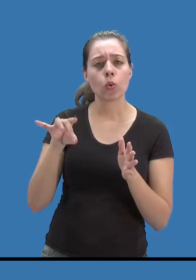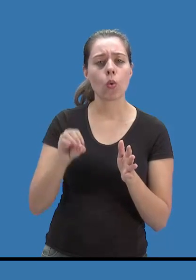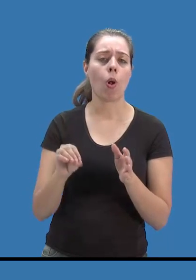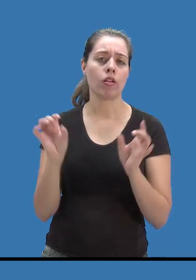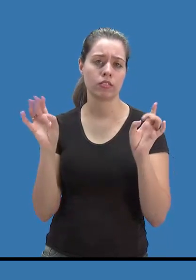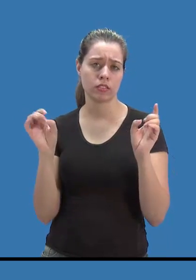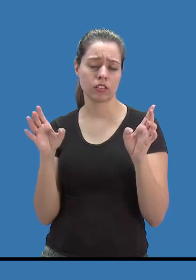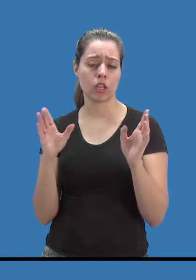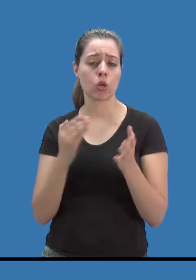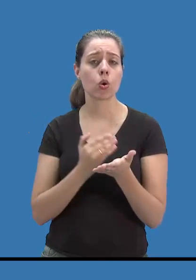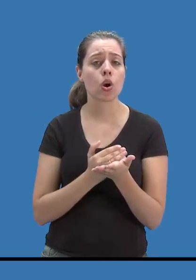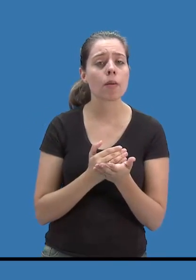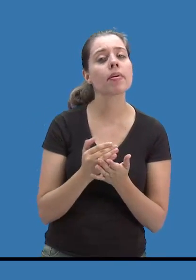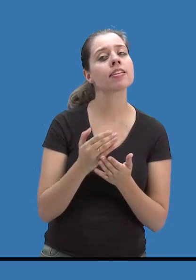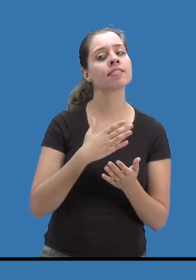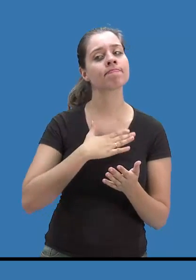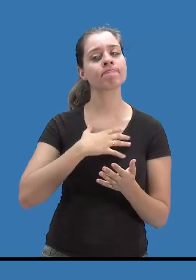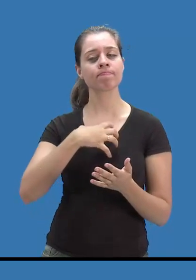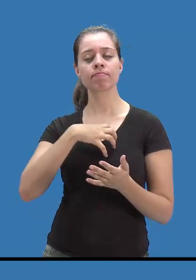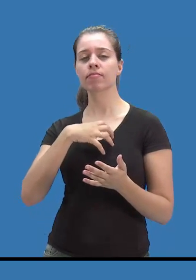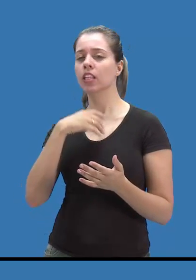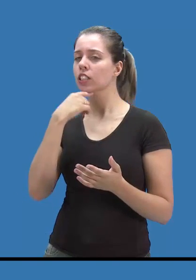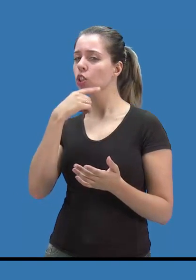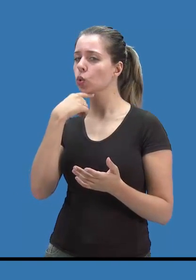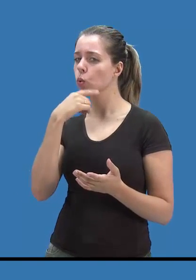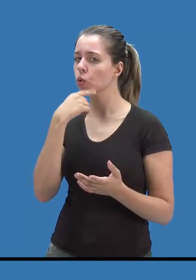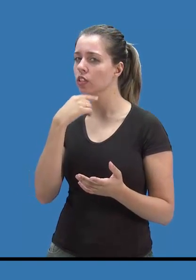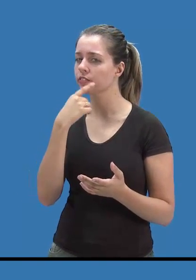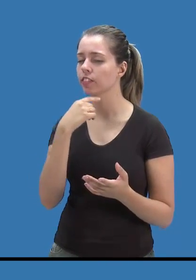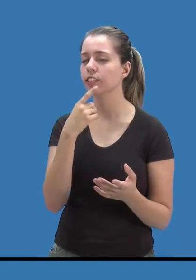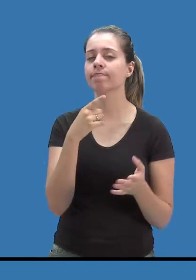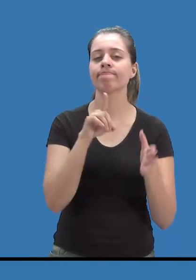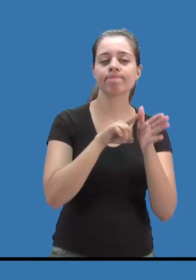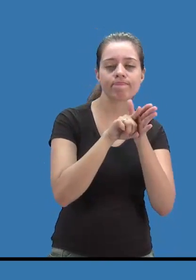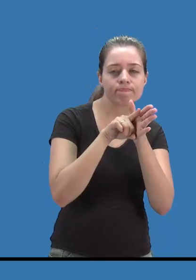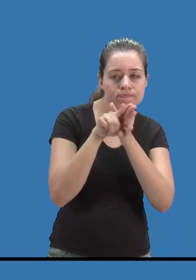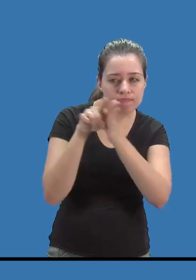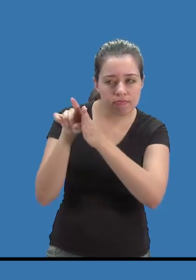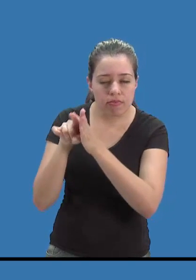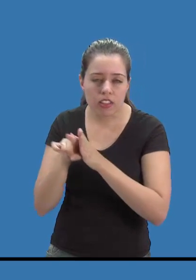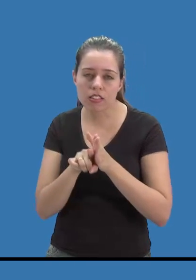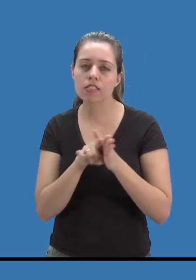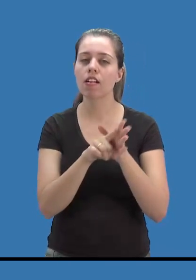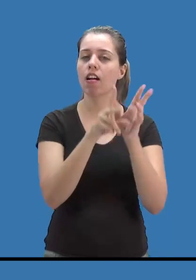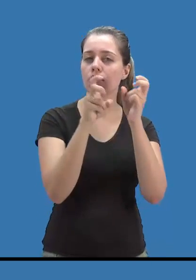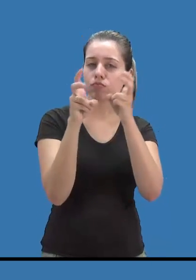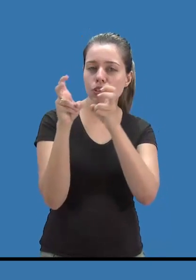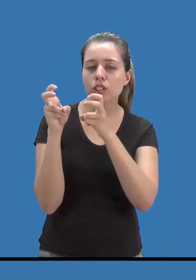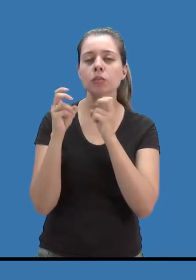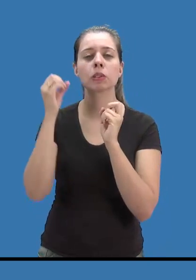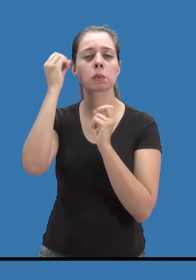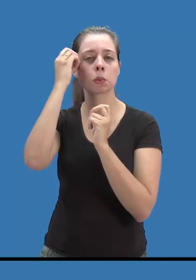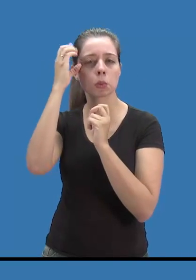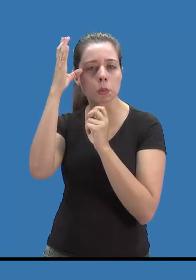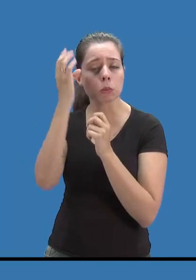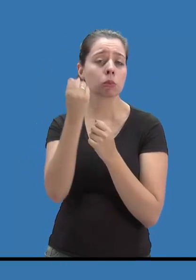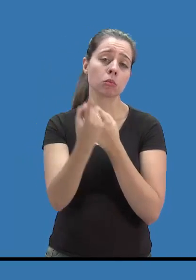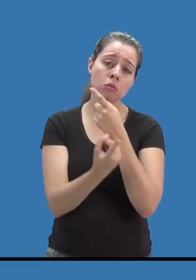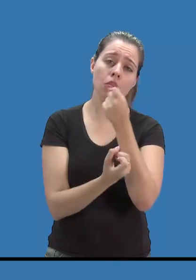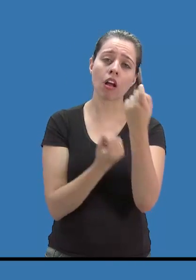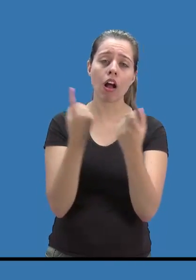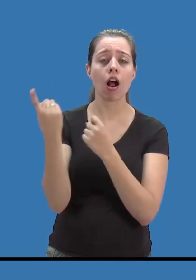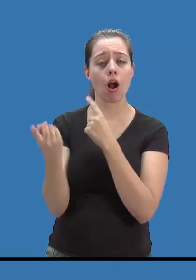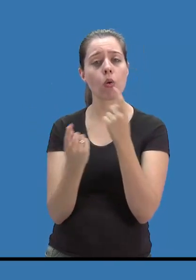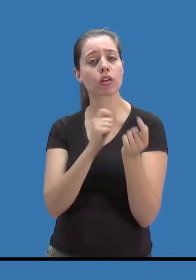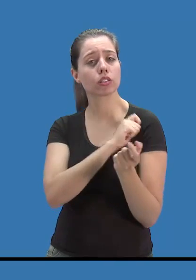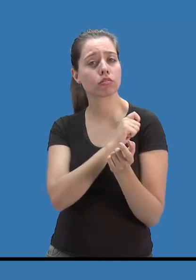algumas dúvidas por parte desse professor e ele começa a investigar, começa a ver alguns sinais de altas habilidades em alguns